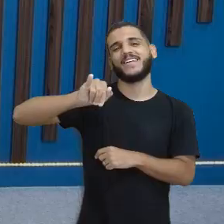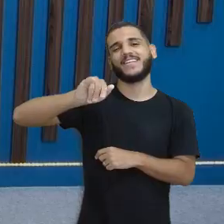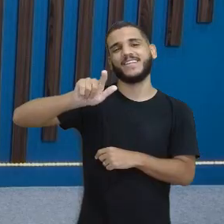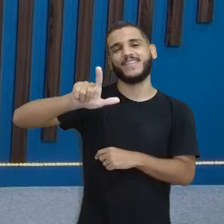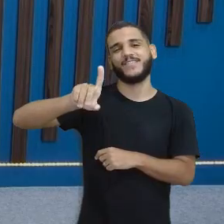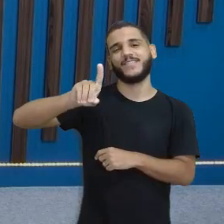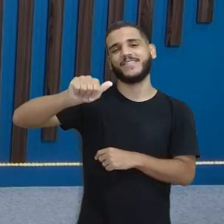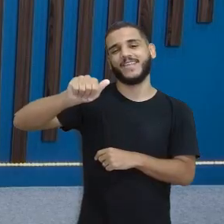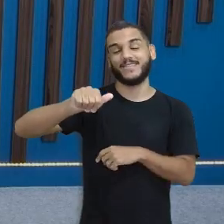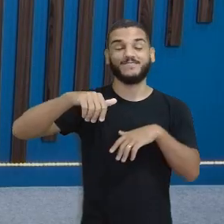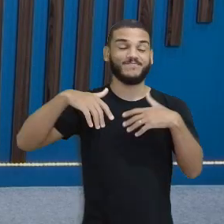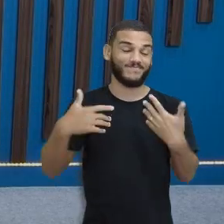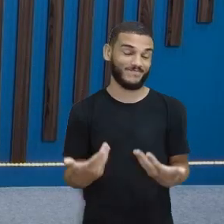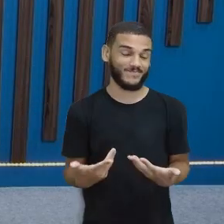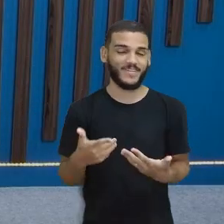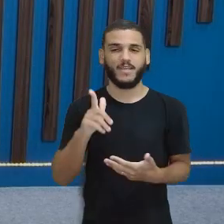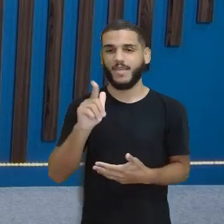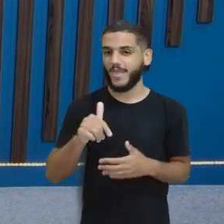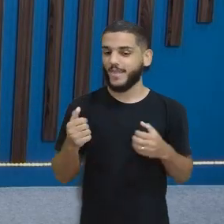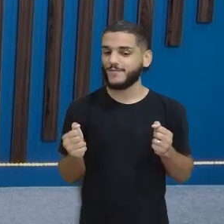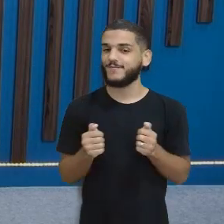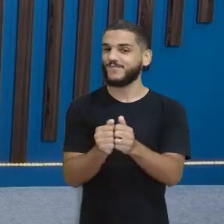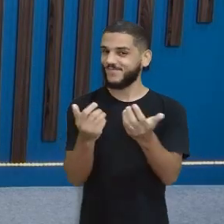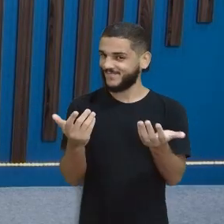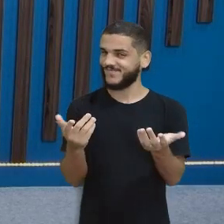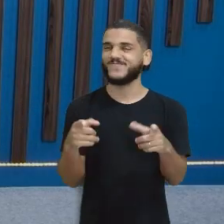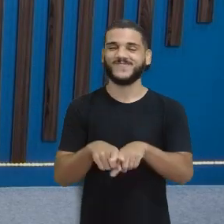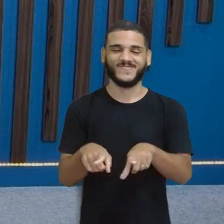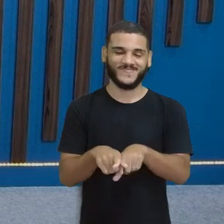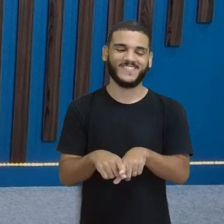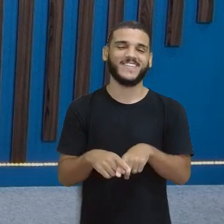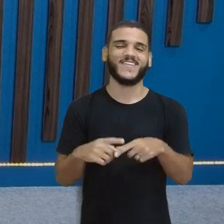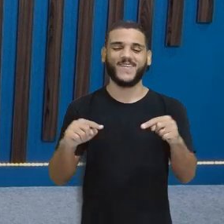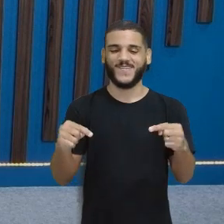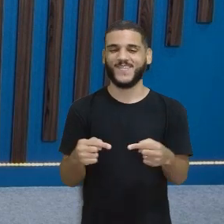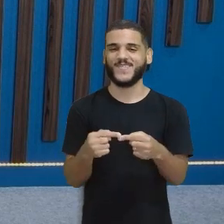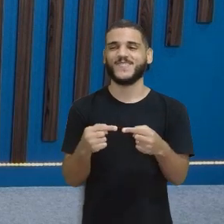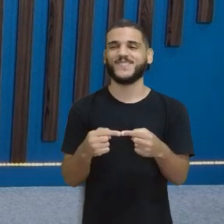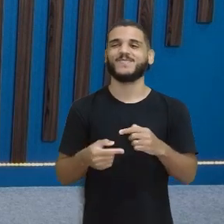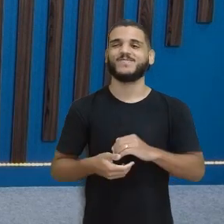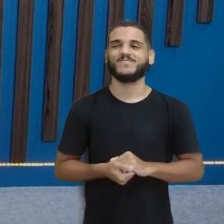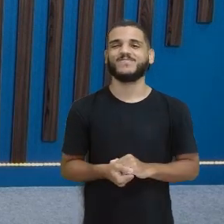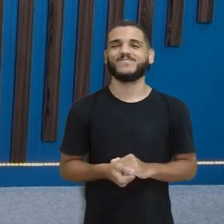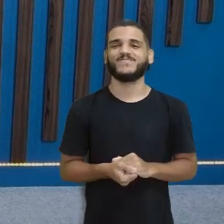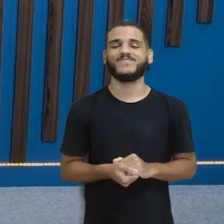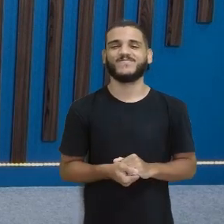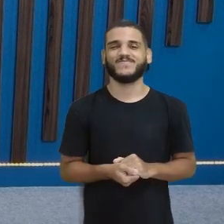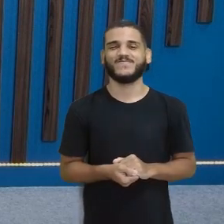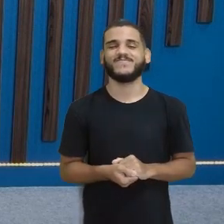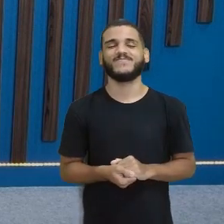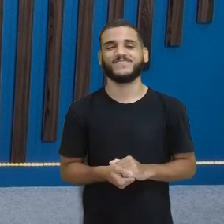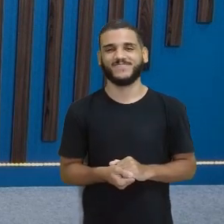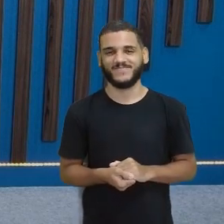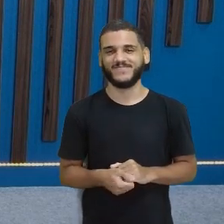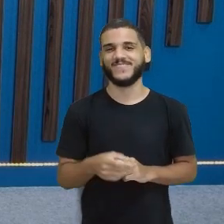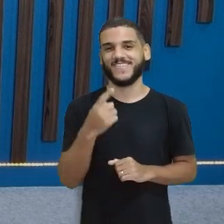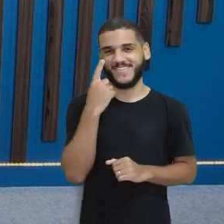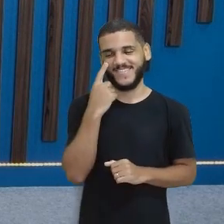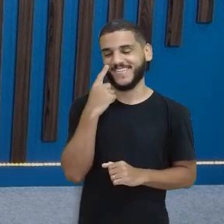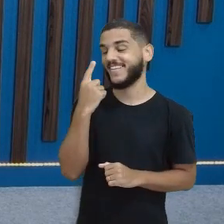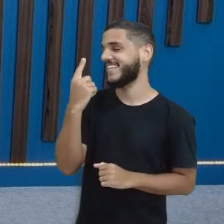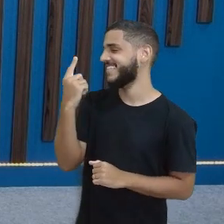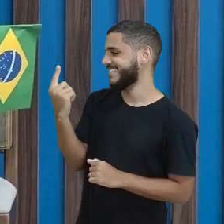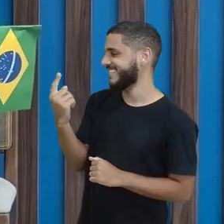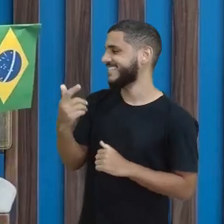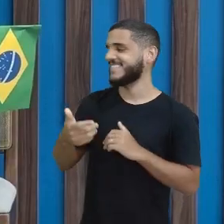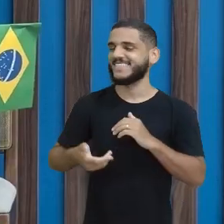aí o nome Marilda Faz a Tocida Olha aí Está vendo? Marilda rima com Tocida Olha aí